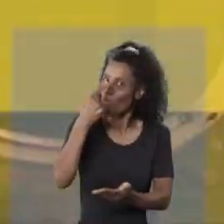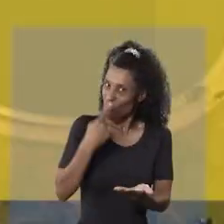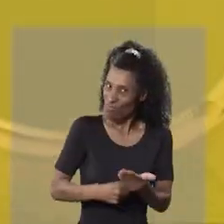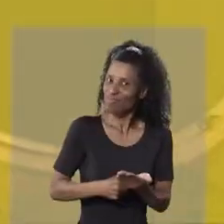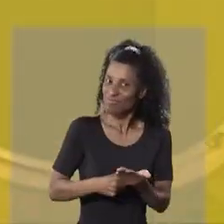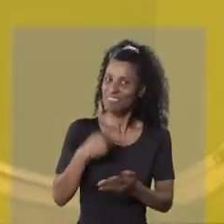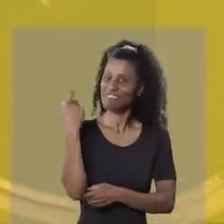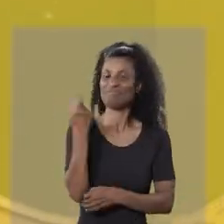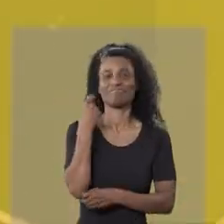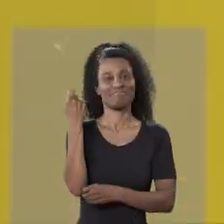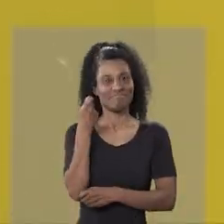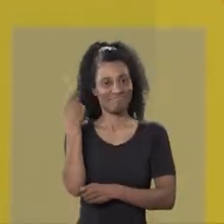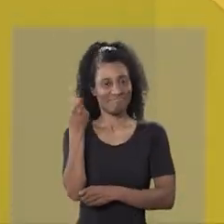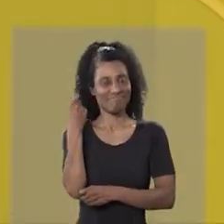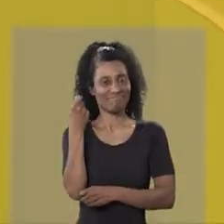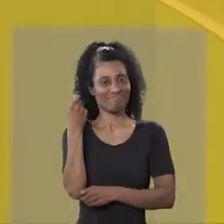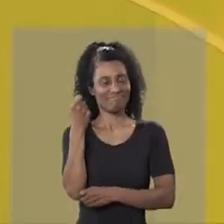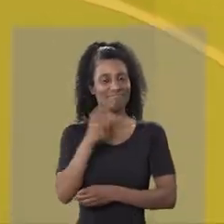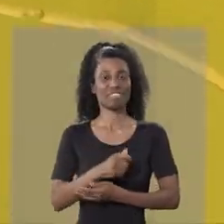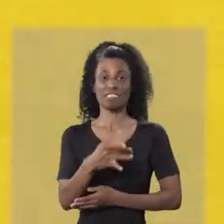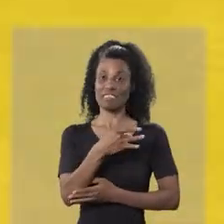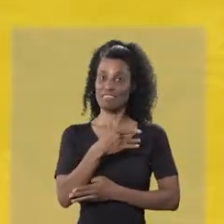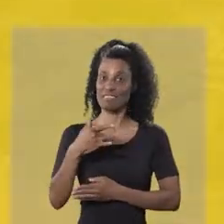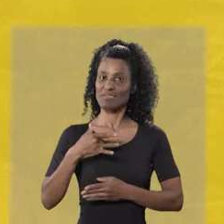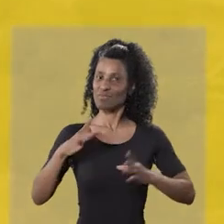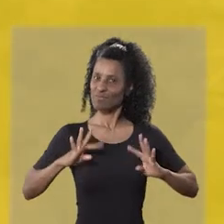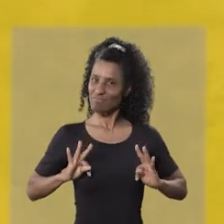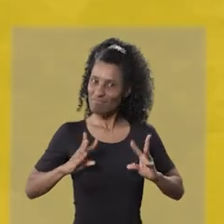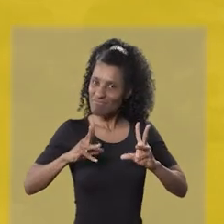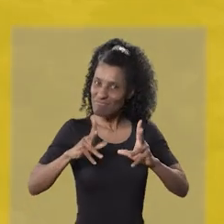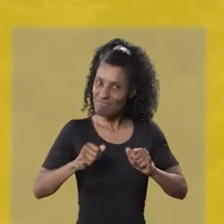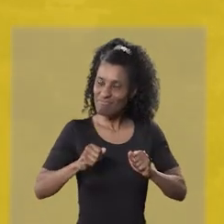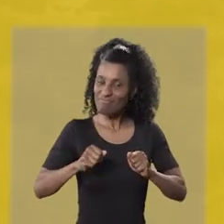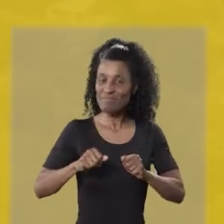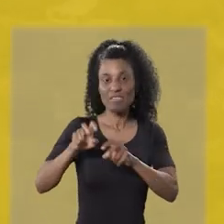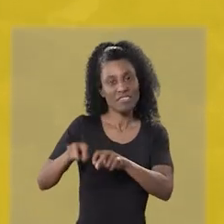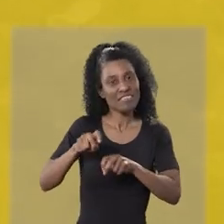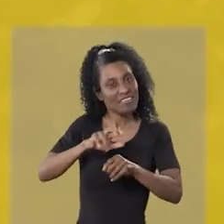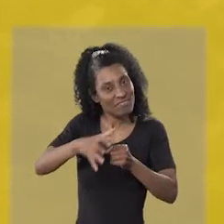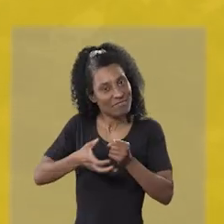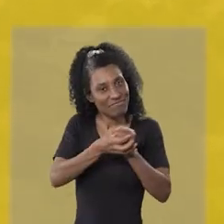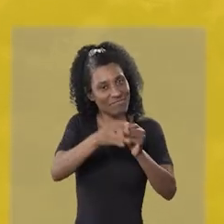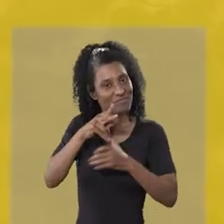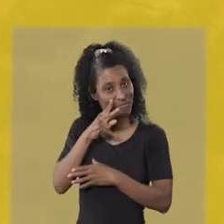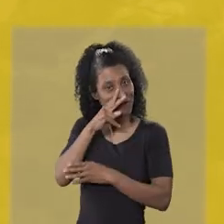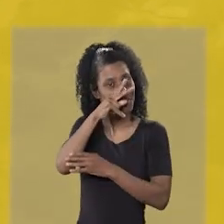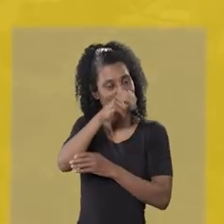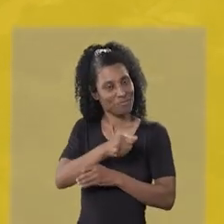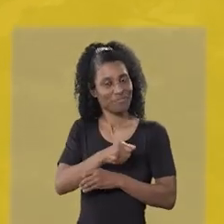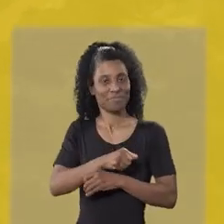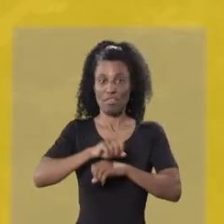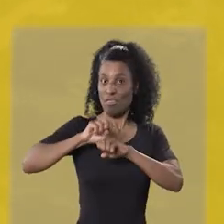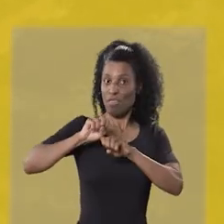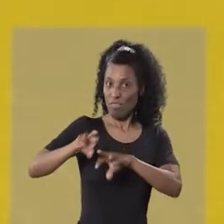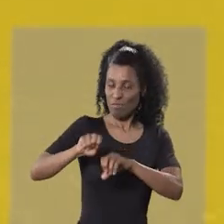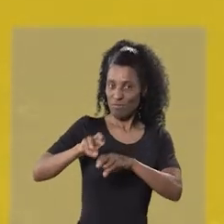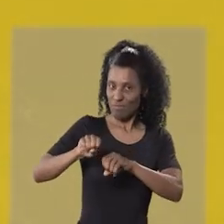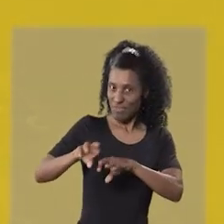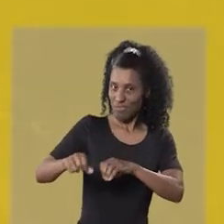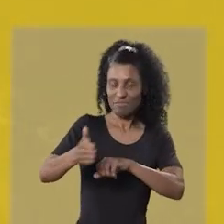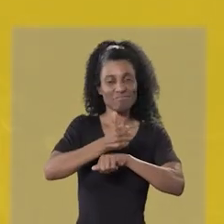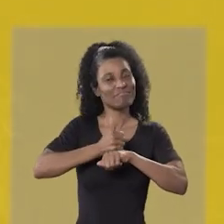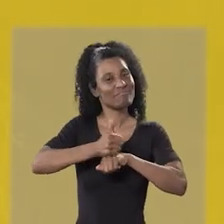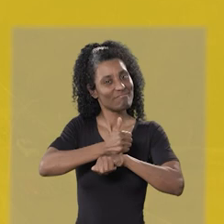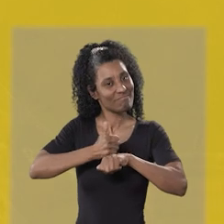tenho 5 compromissos com o Rio Grande do Sul. Saúde para todos. Agro sustentável e forte. Educação,